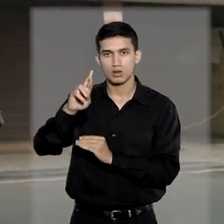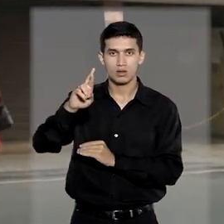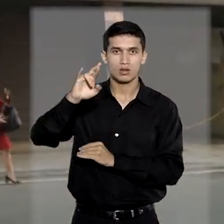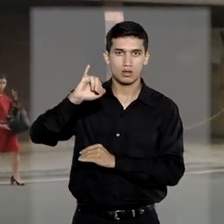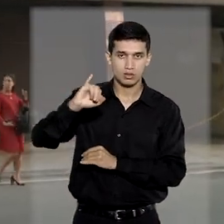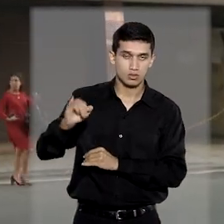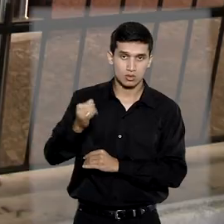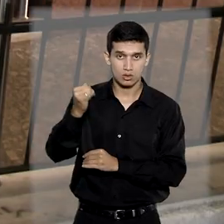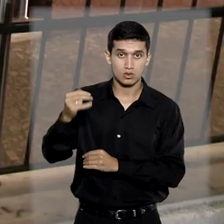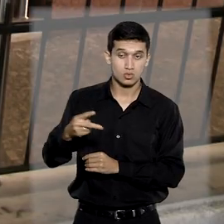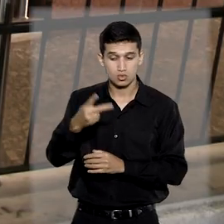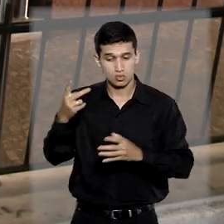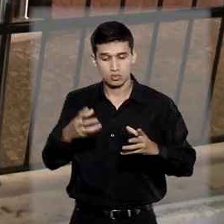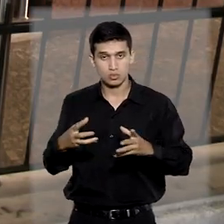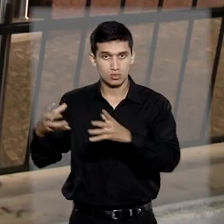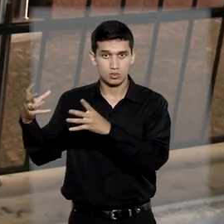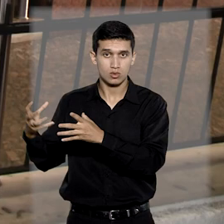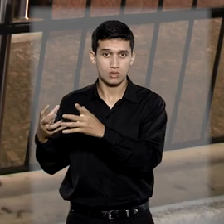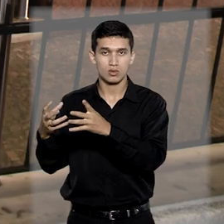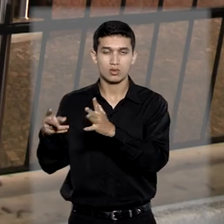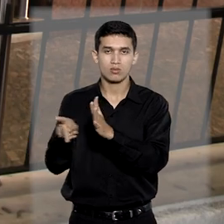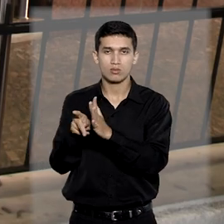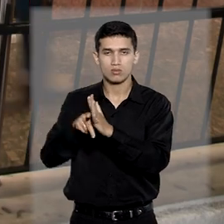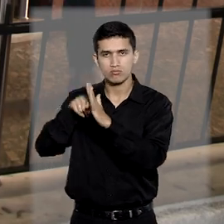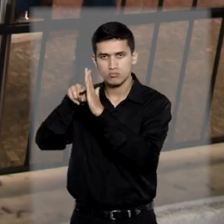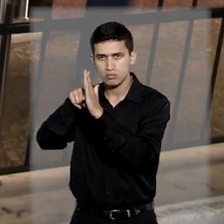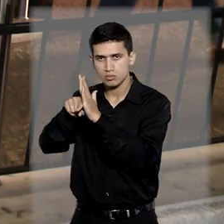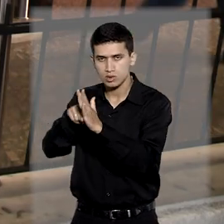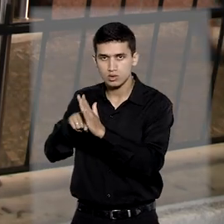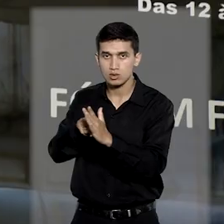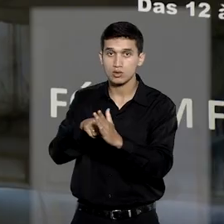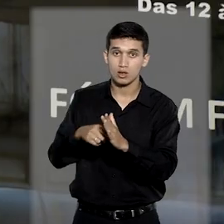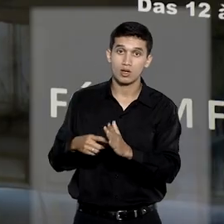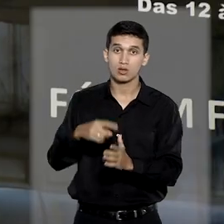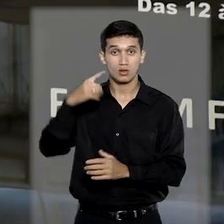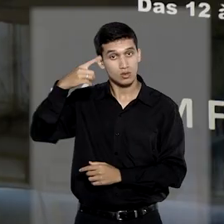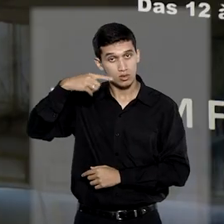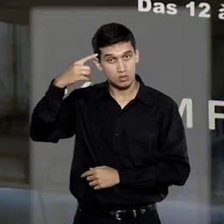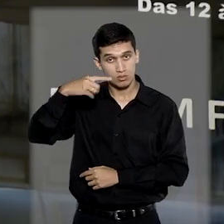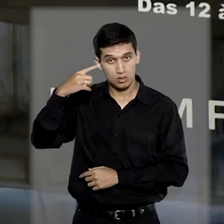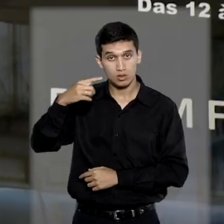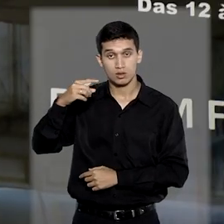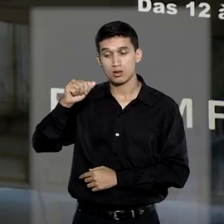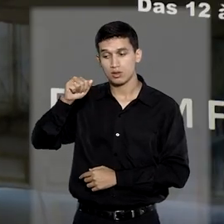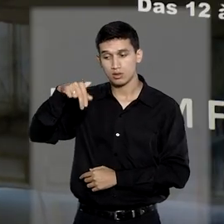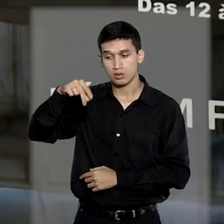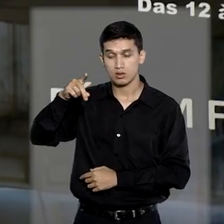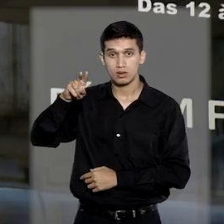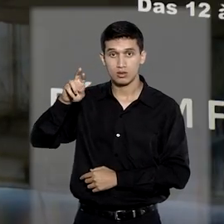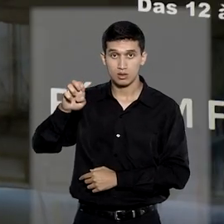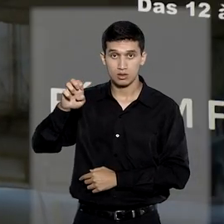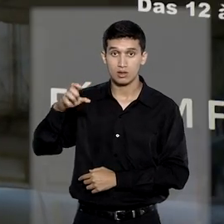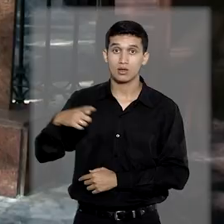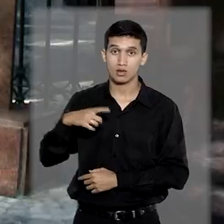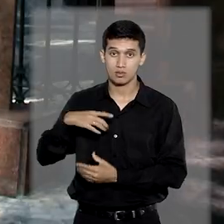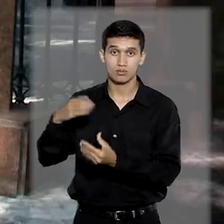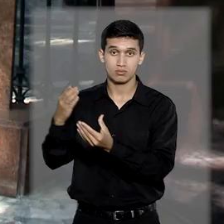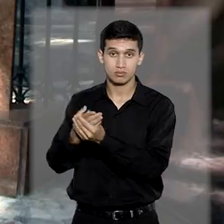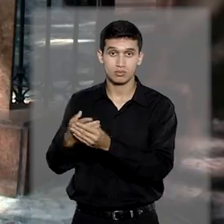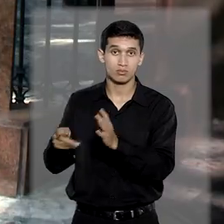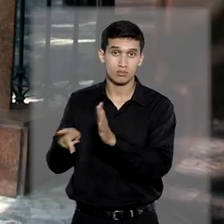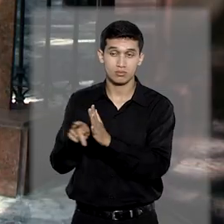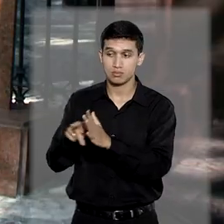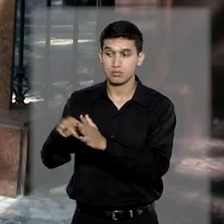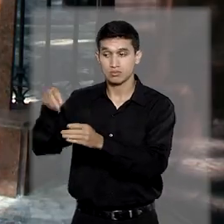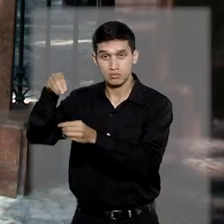Federal da Segunda Região, devido à presença, entre os investigados, do deputado estadual André Ceciliano, o qual tem foro por